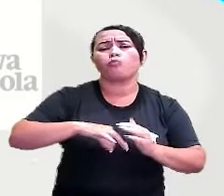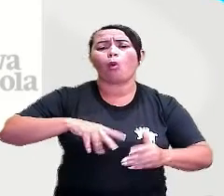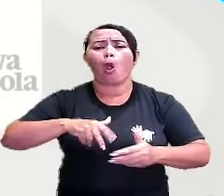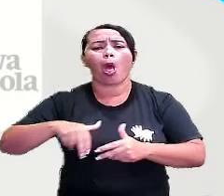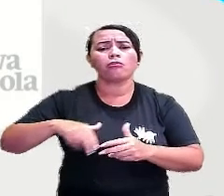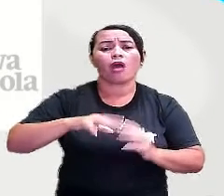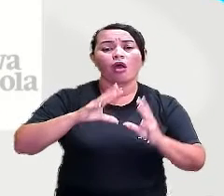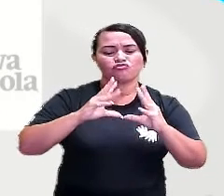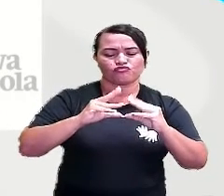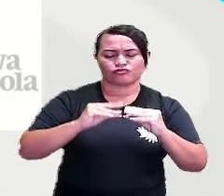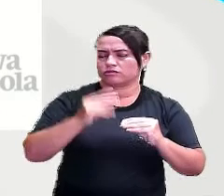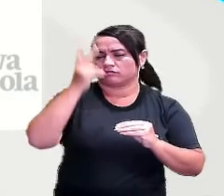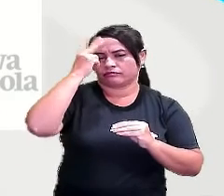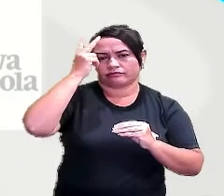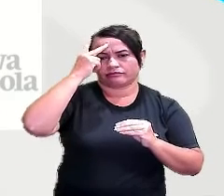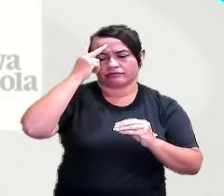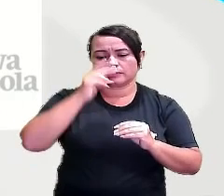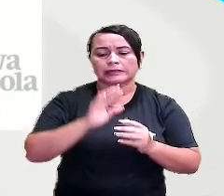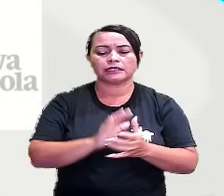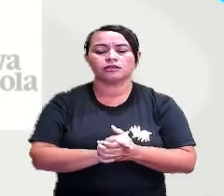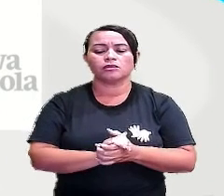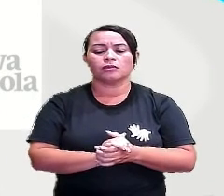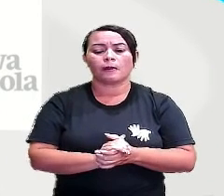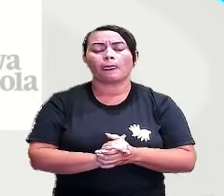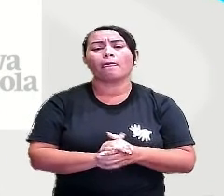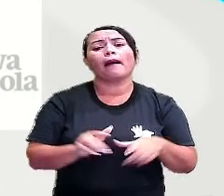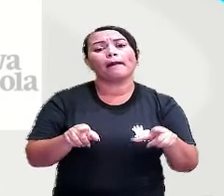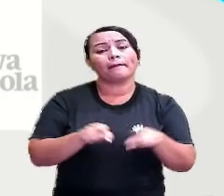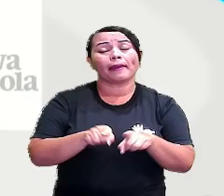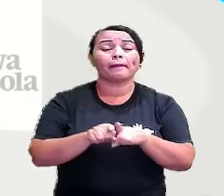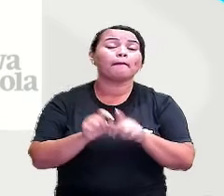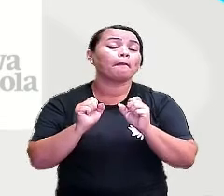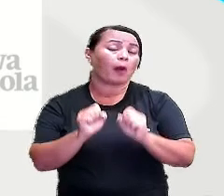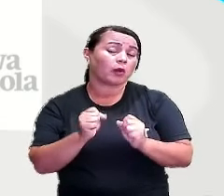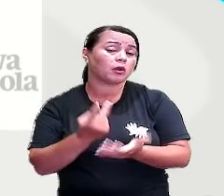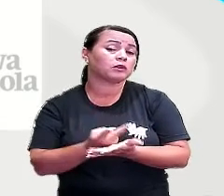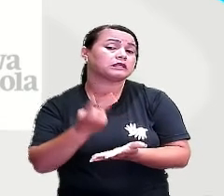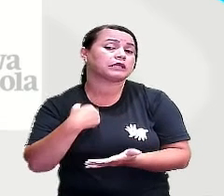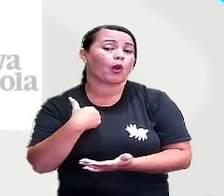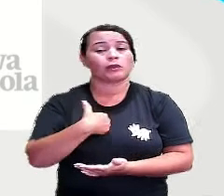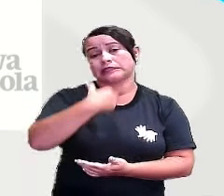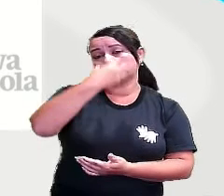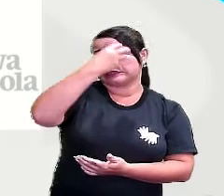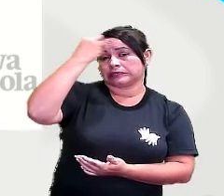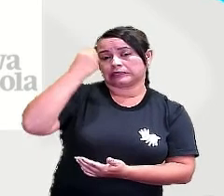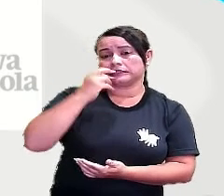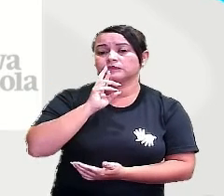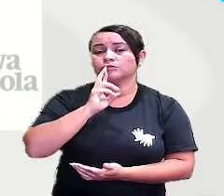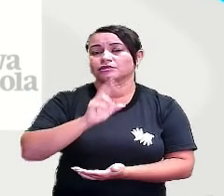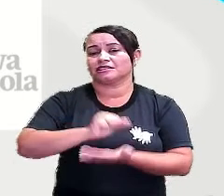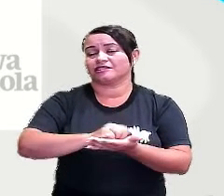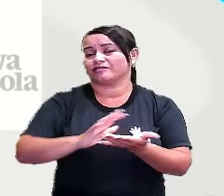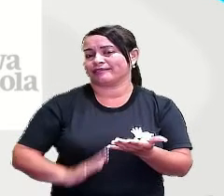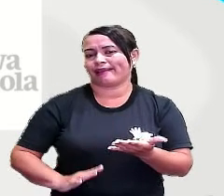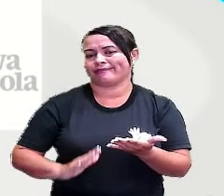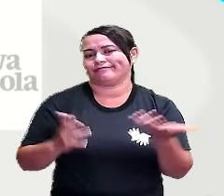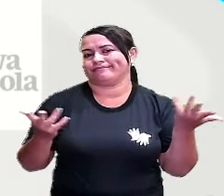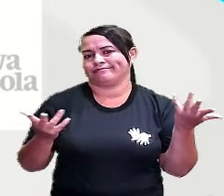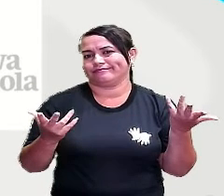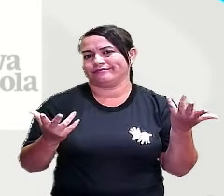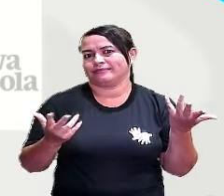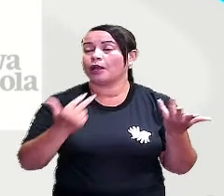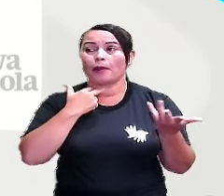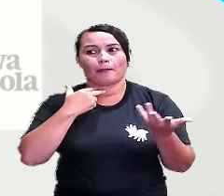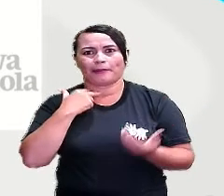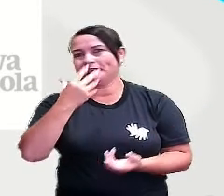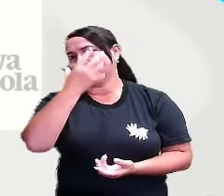eu posso furar a minha bola. E pode acontecer de eu esquecer de fazer a minha tarefa de casa. Não